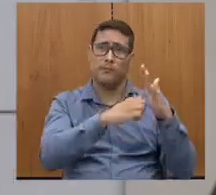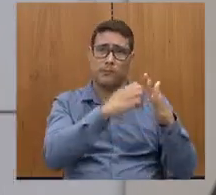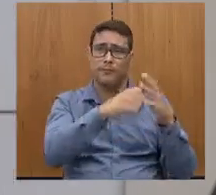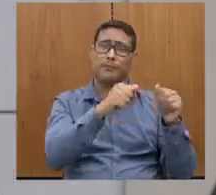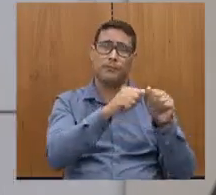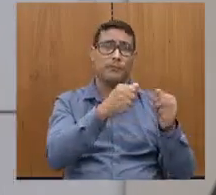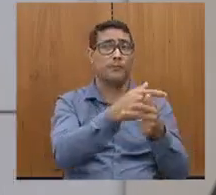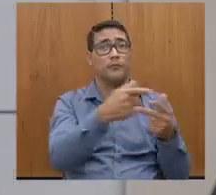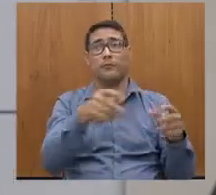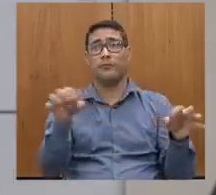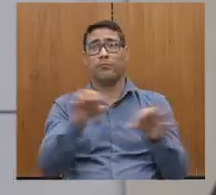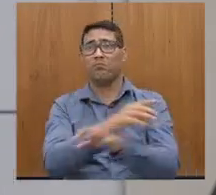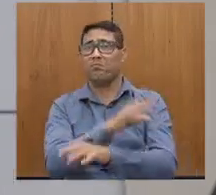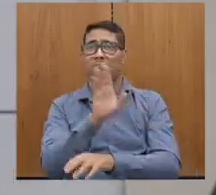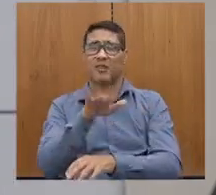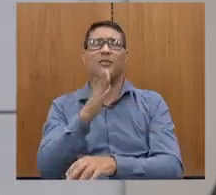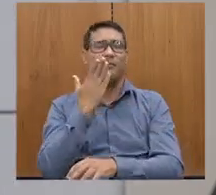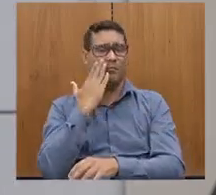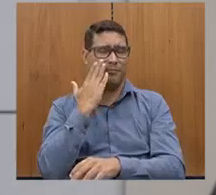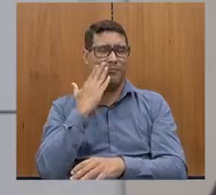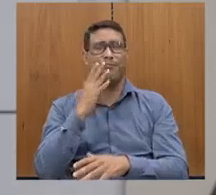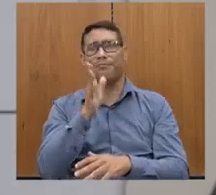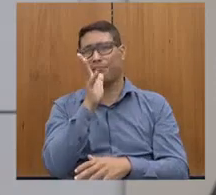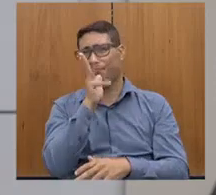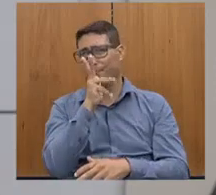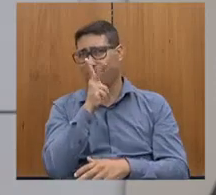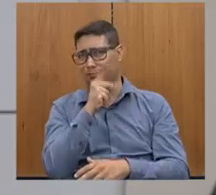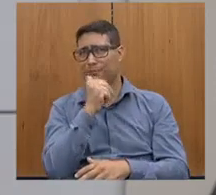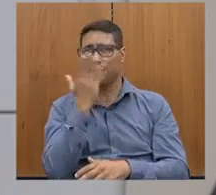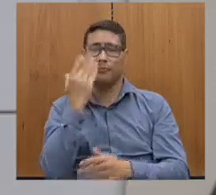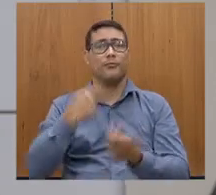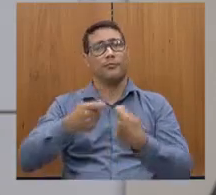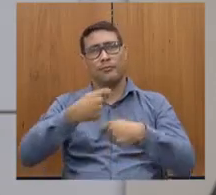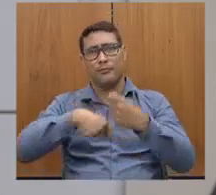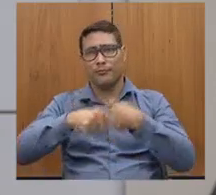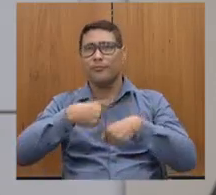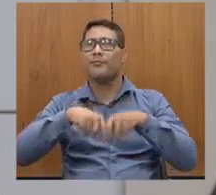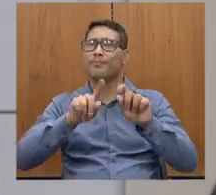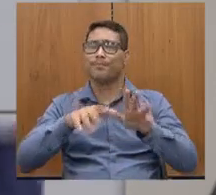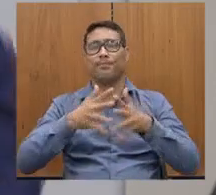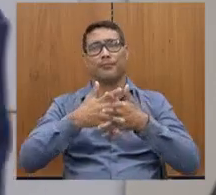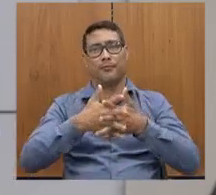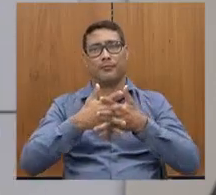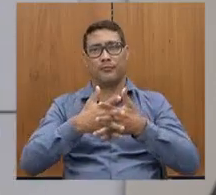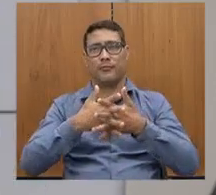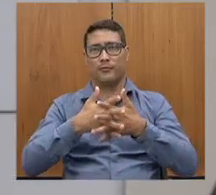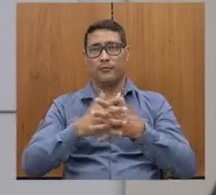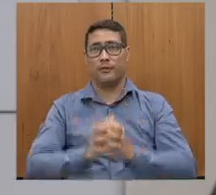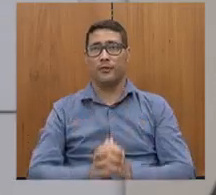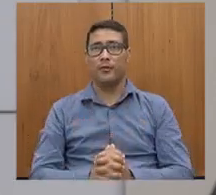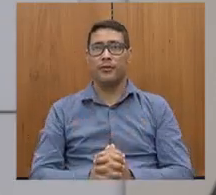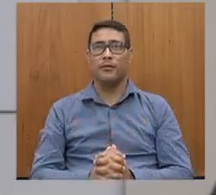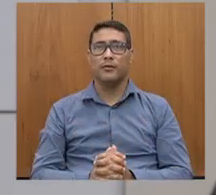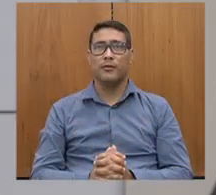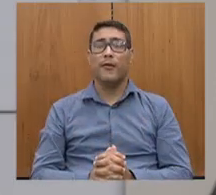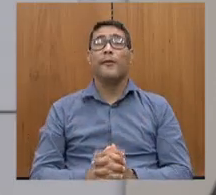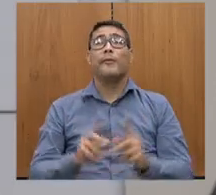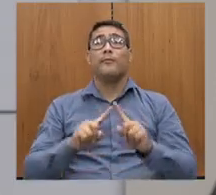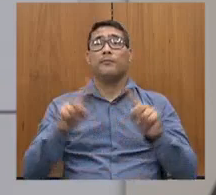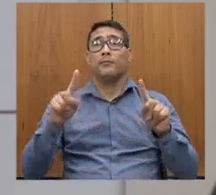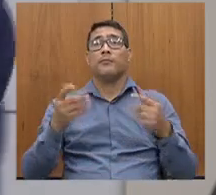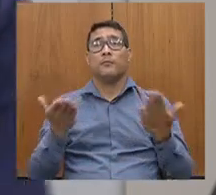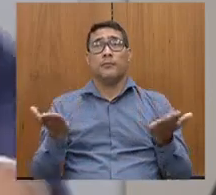a sabe que não é assim, infelizmente, as legislações são complicadas, mas, hoje,